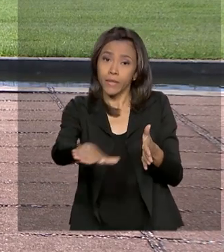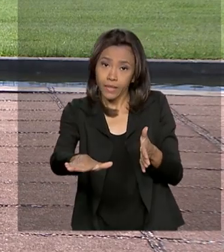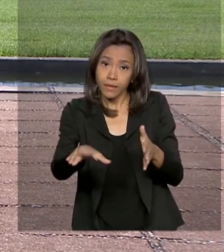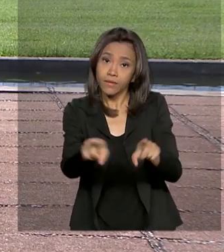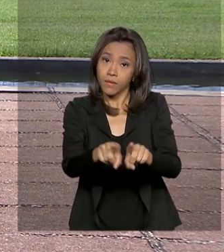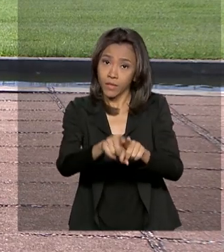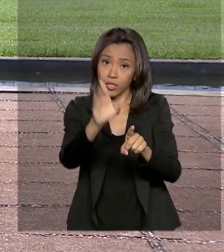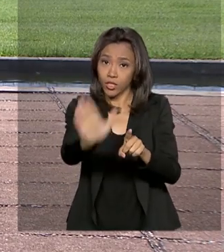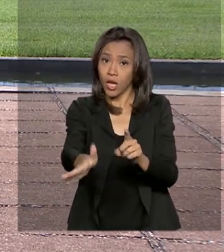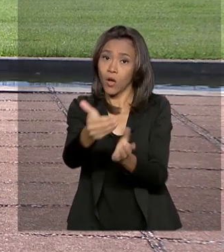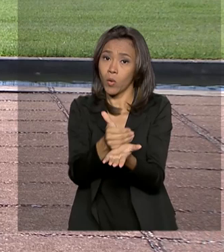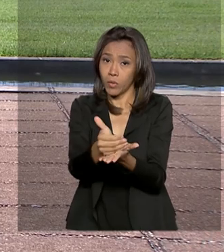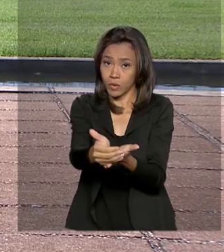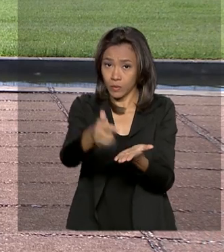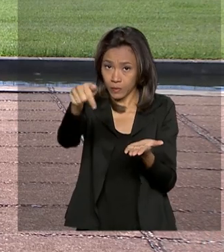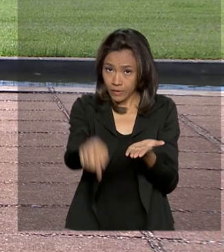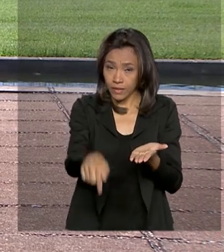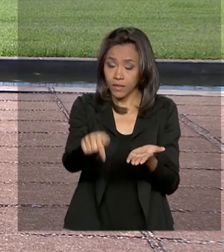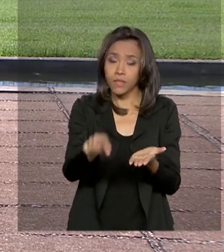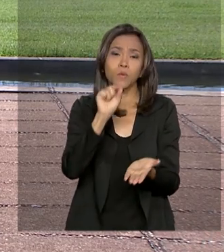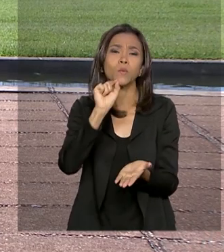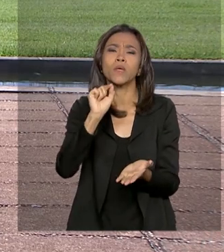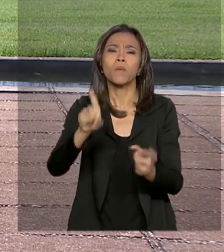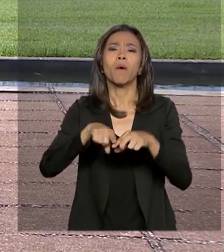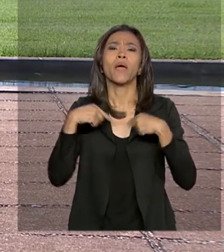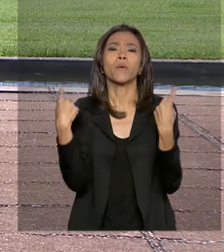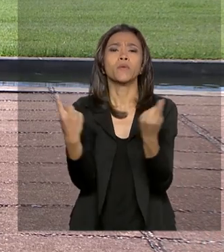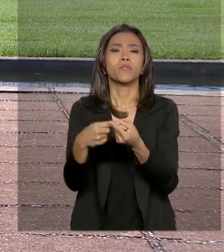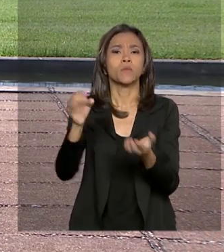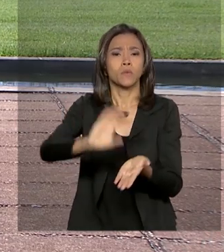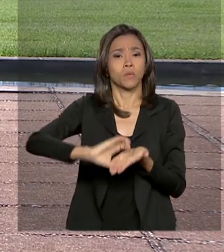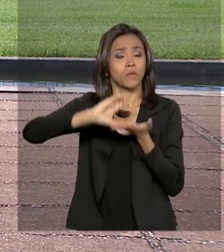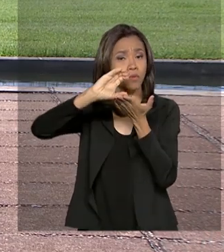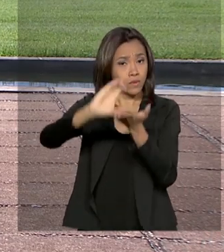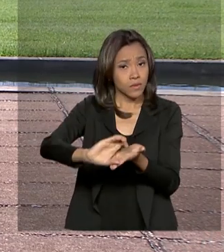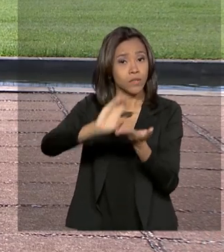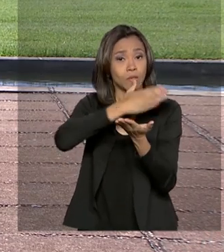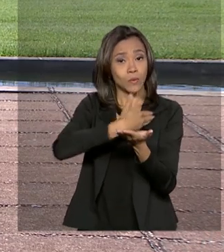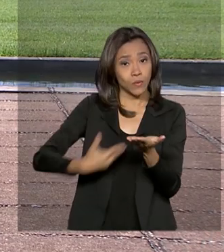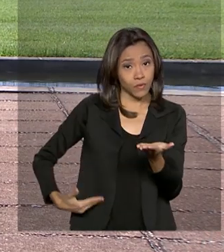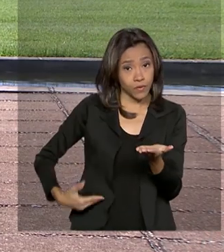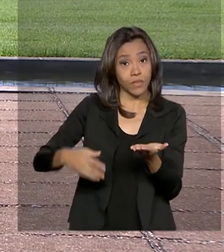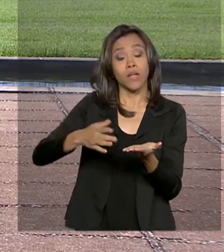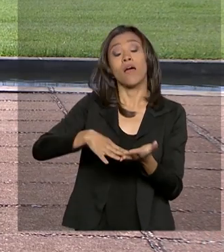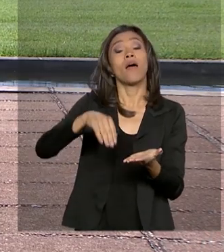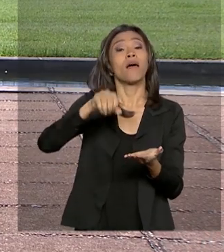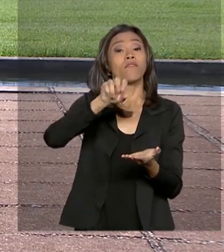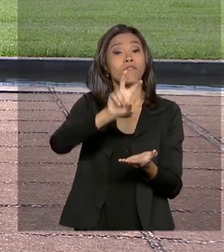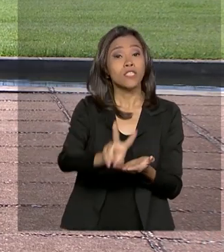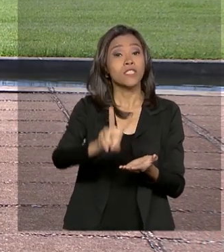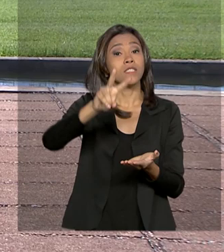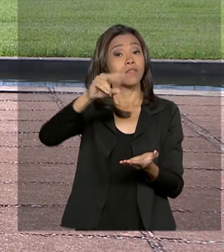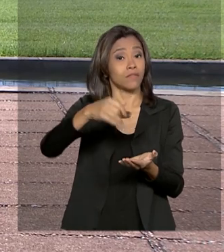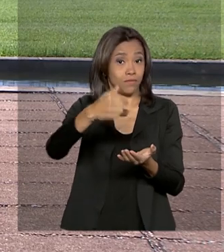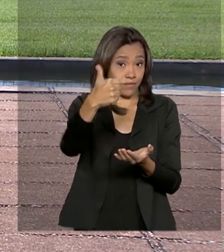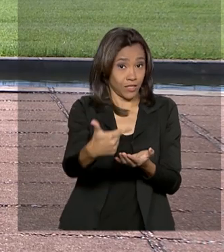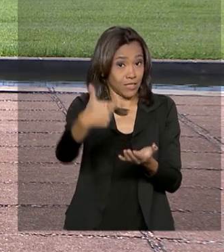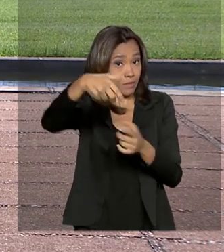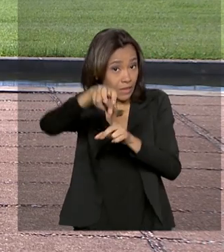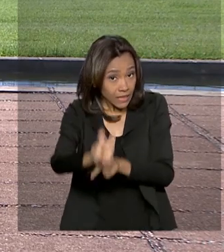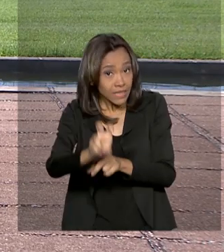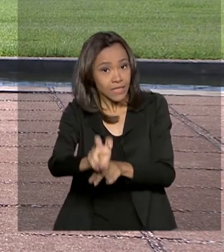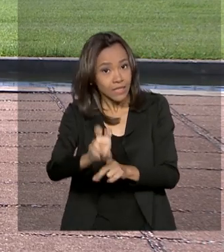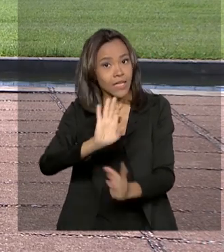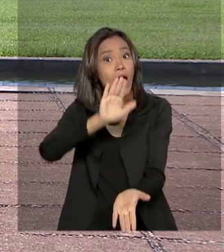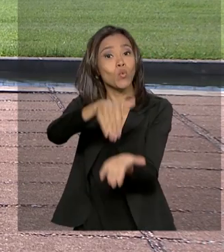também aqui no Palácio da Alvorada mais uma reunião do Conselho de Governo. Essa é a 25ª e a última do ano. Essa reunião